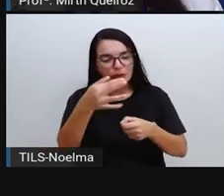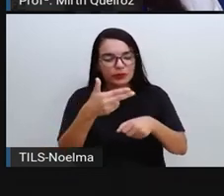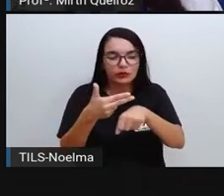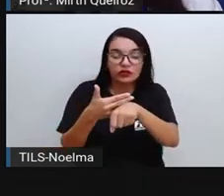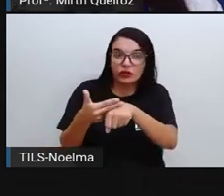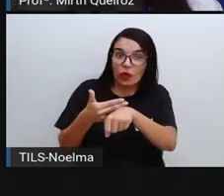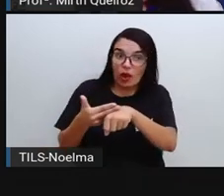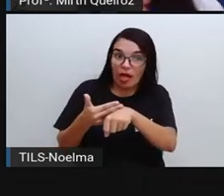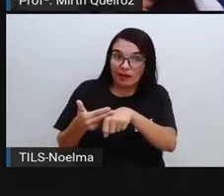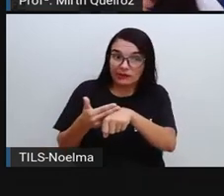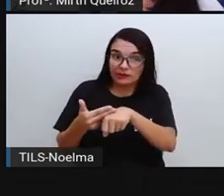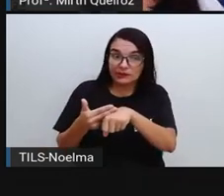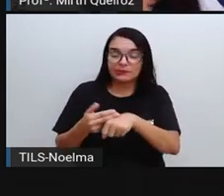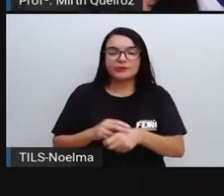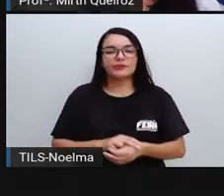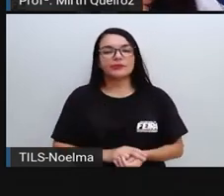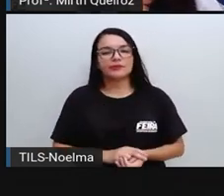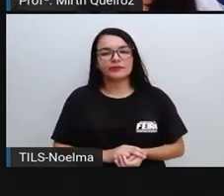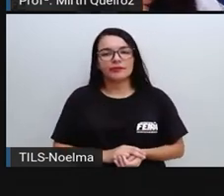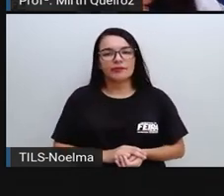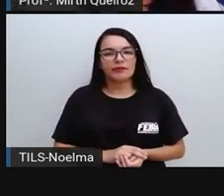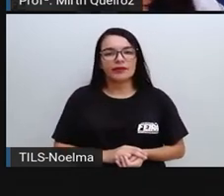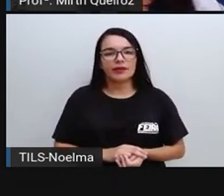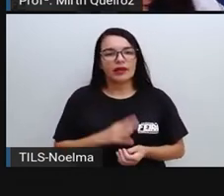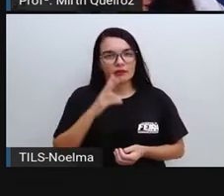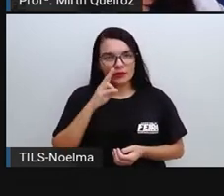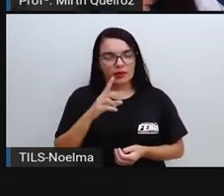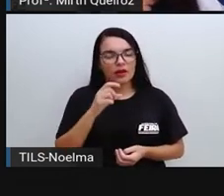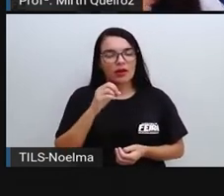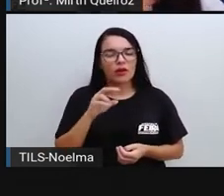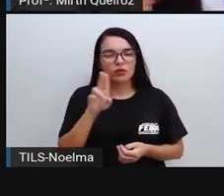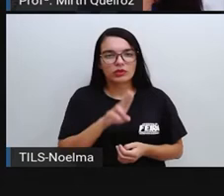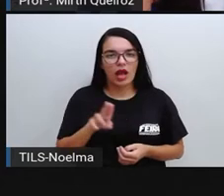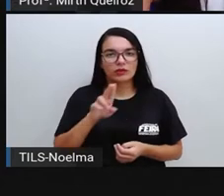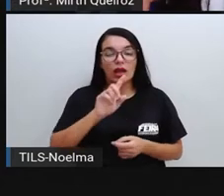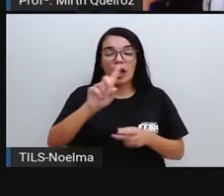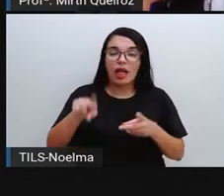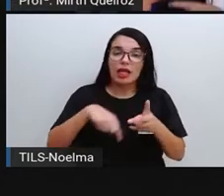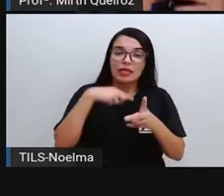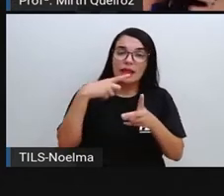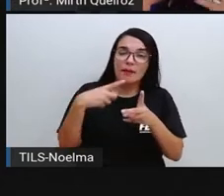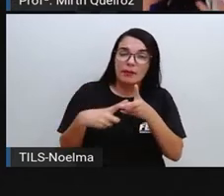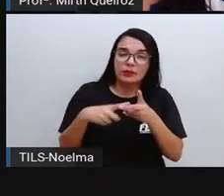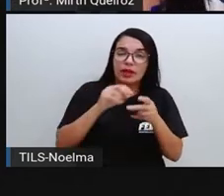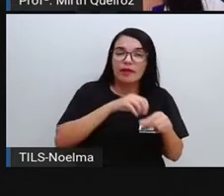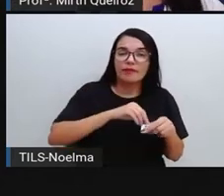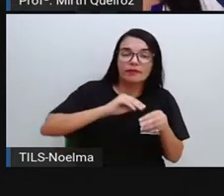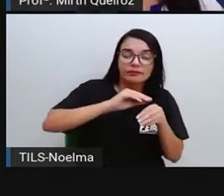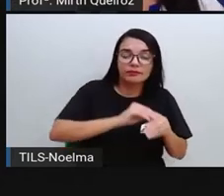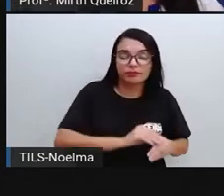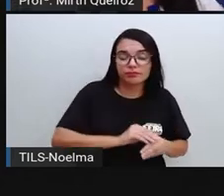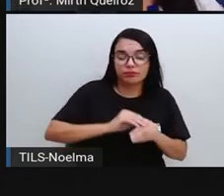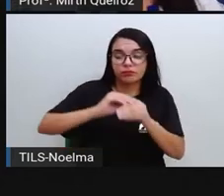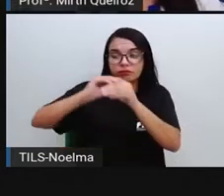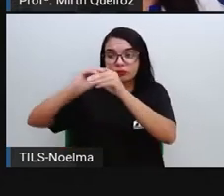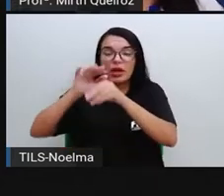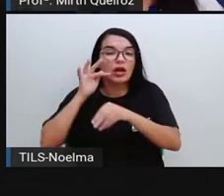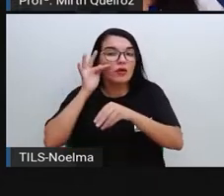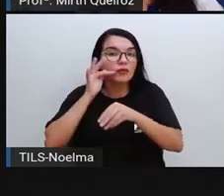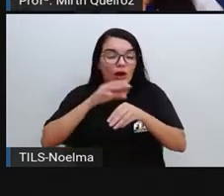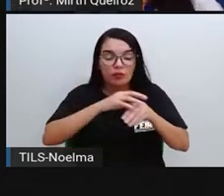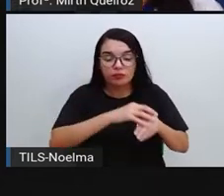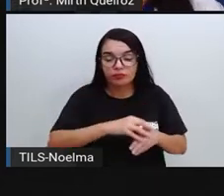chocolate, como foi aí na entrevista, foi utilizado. Depois vai haver a transformação dessa matéria-prima